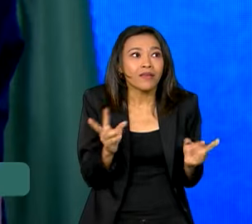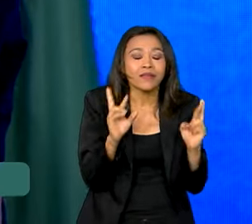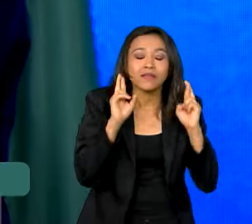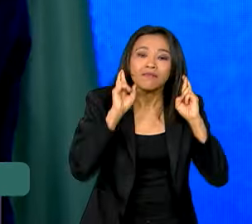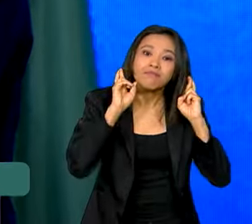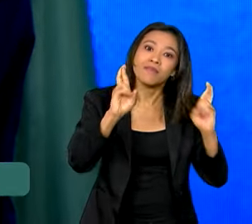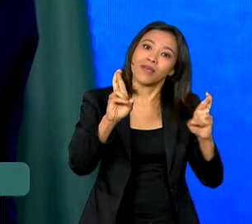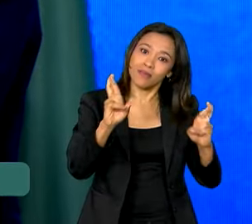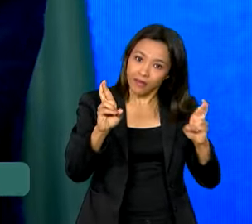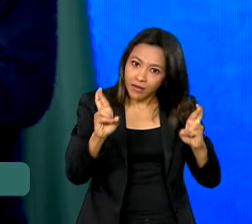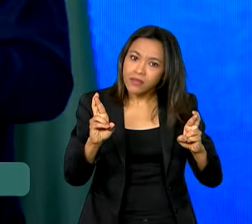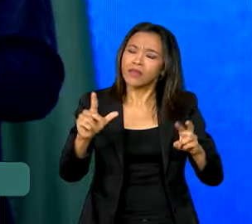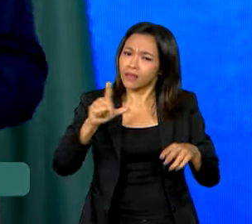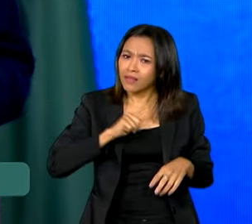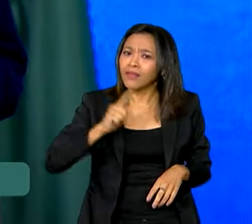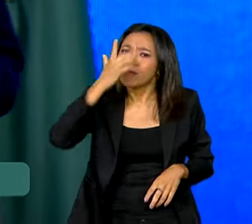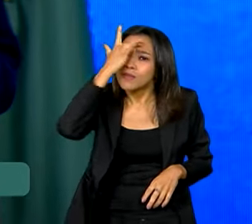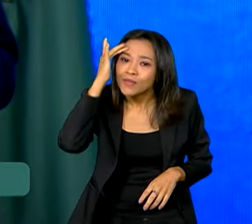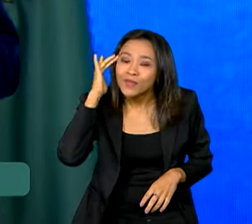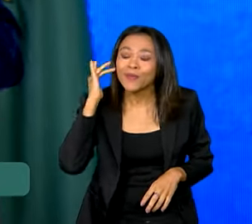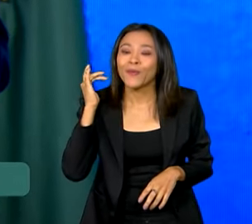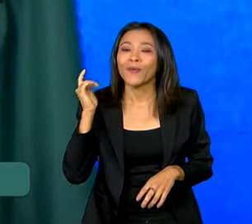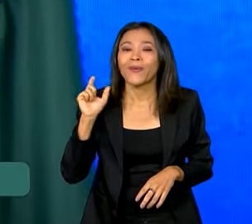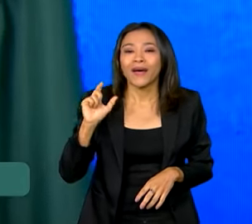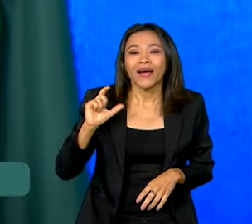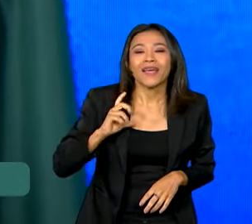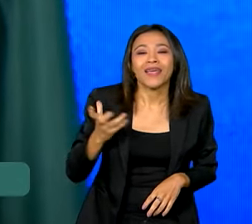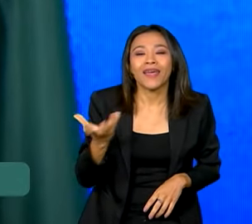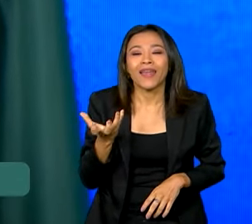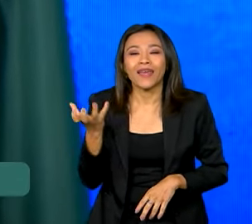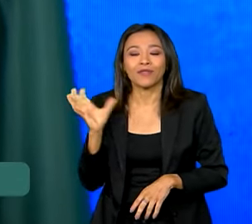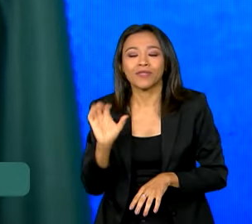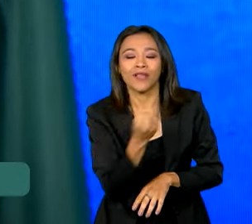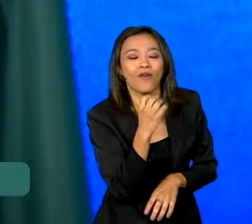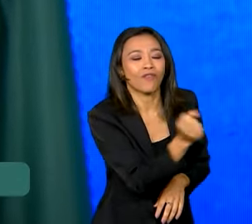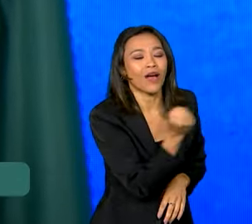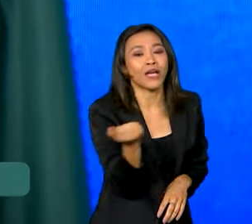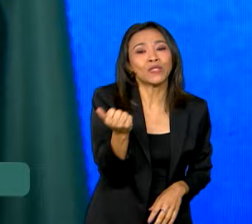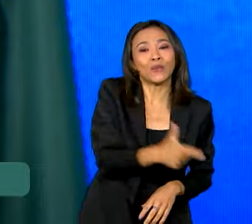que tem mais gente querendo salvar do que gente querendo matar.